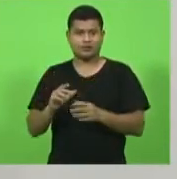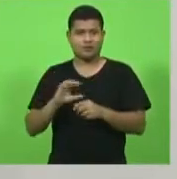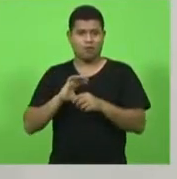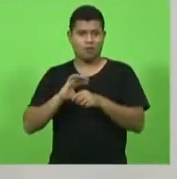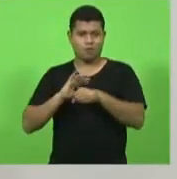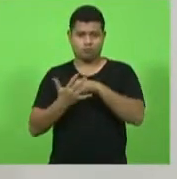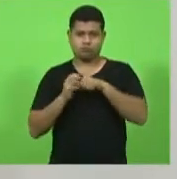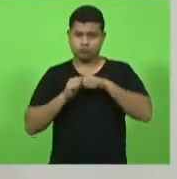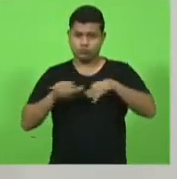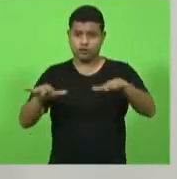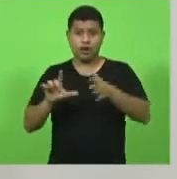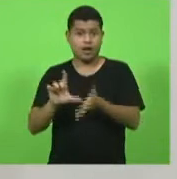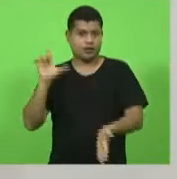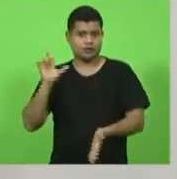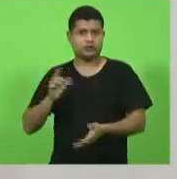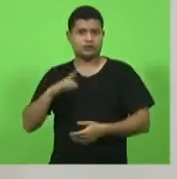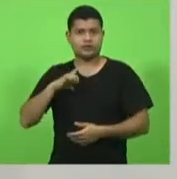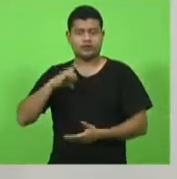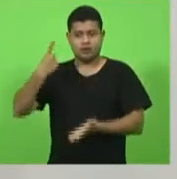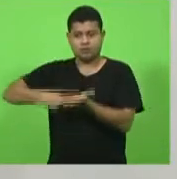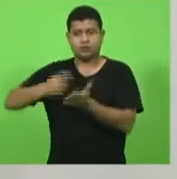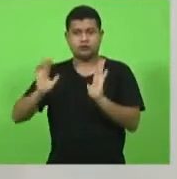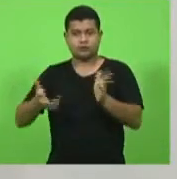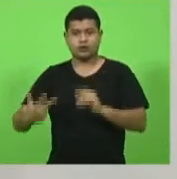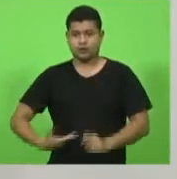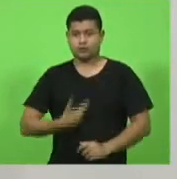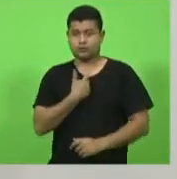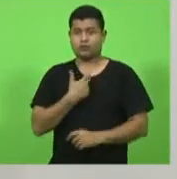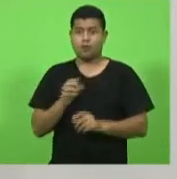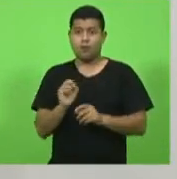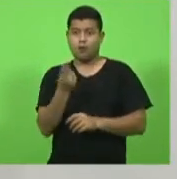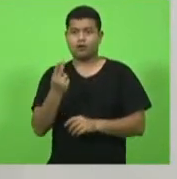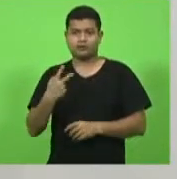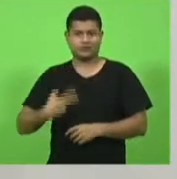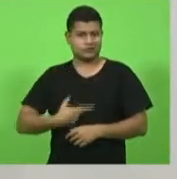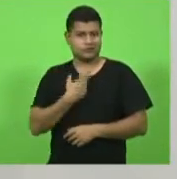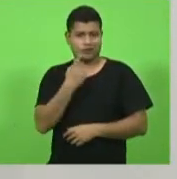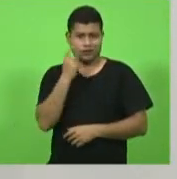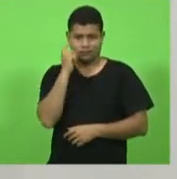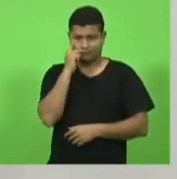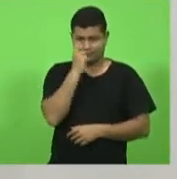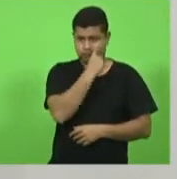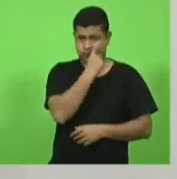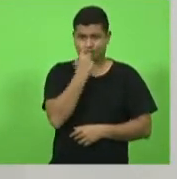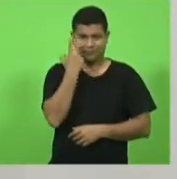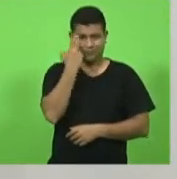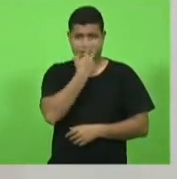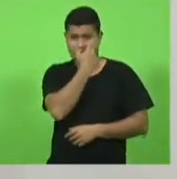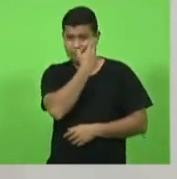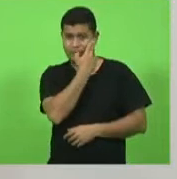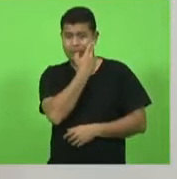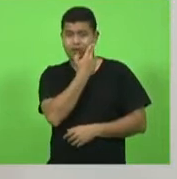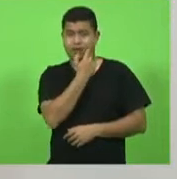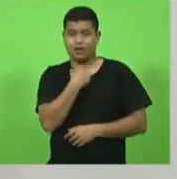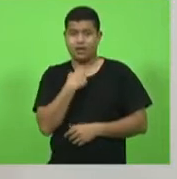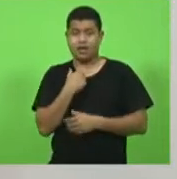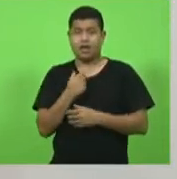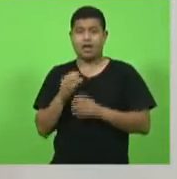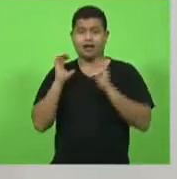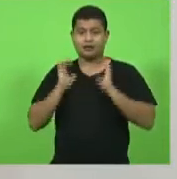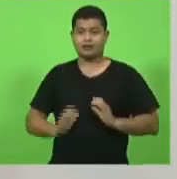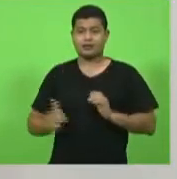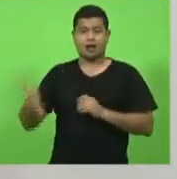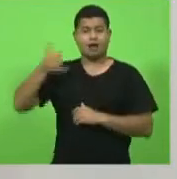andamento em relação as cirurgias dos olhos para os olhos o cidadão me ligou falou que não consegue enxergar mais nada